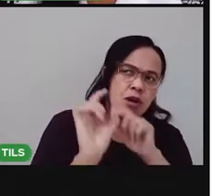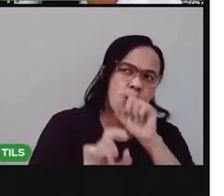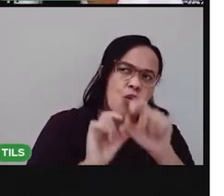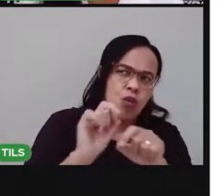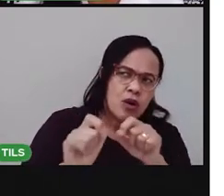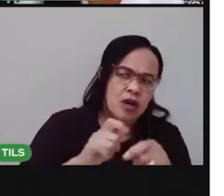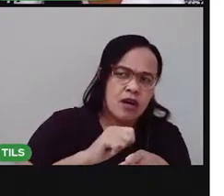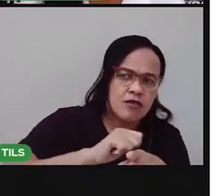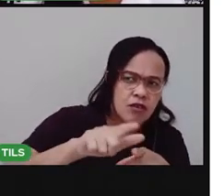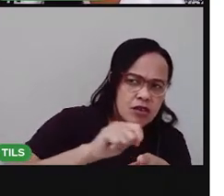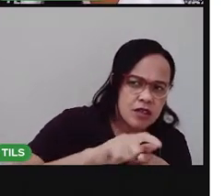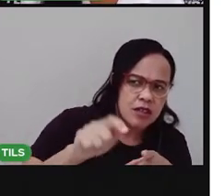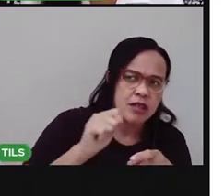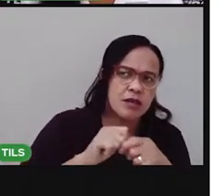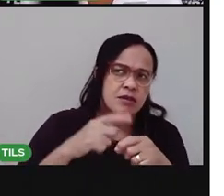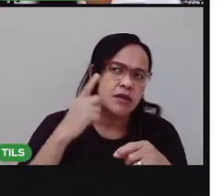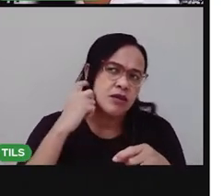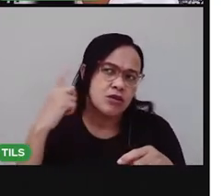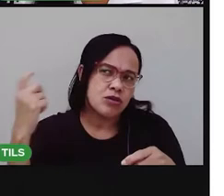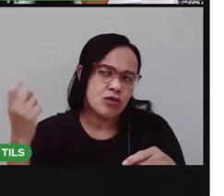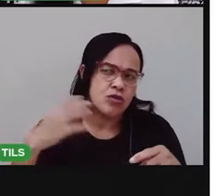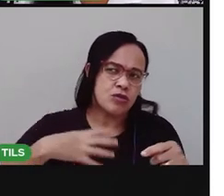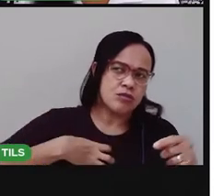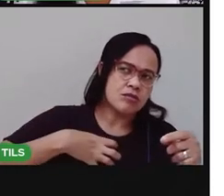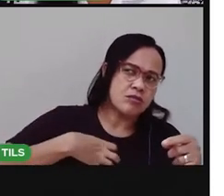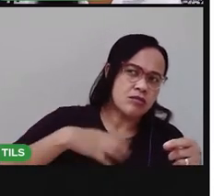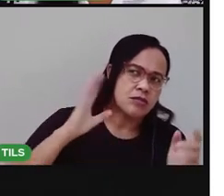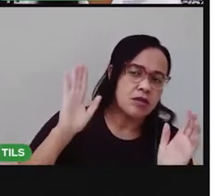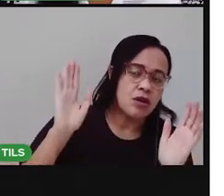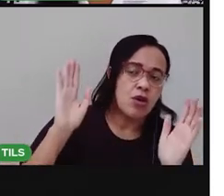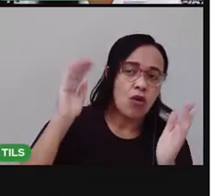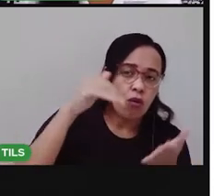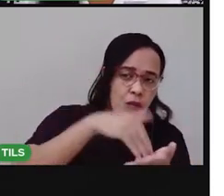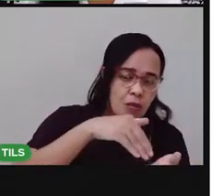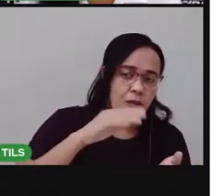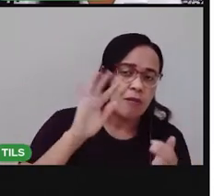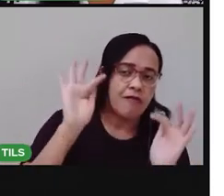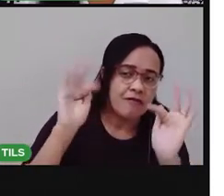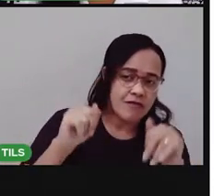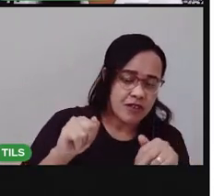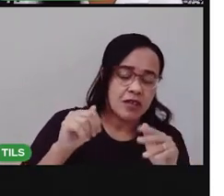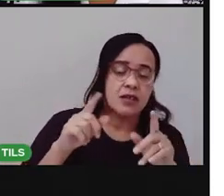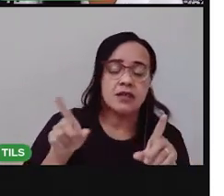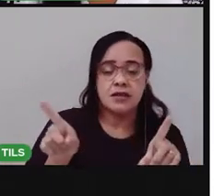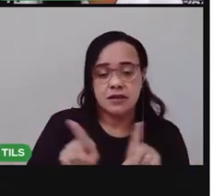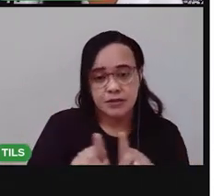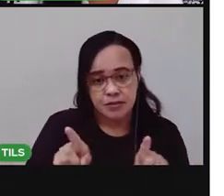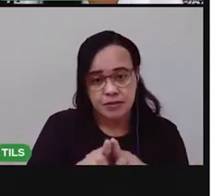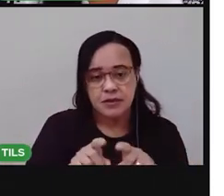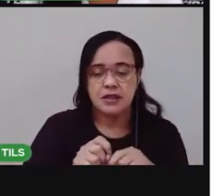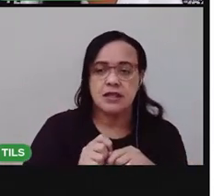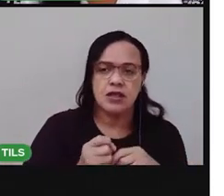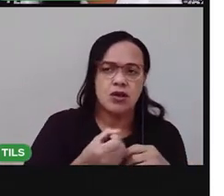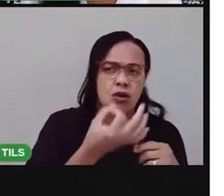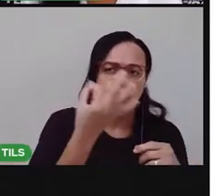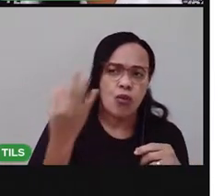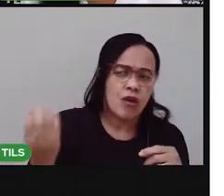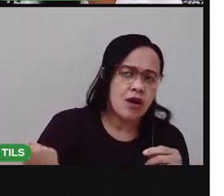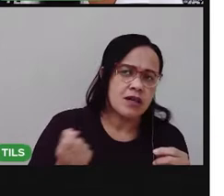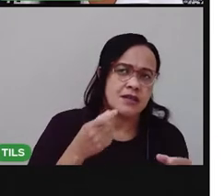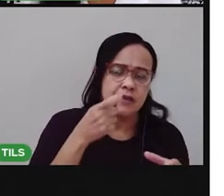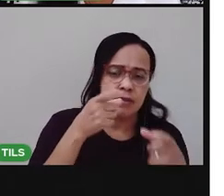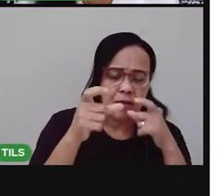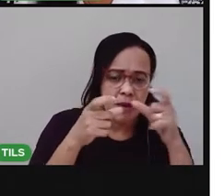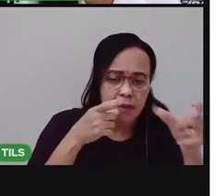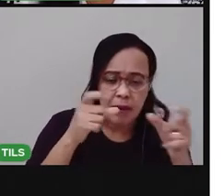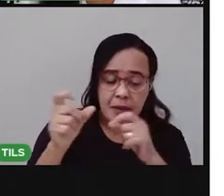identificando o som inicial, o som final e também a quantidade de sílabas